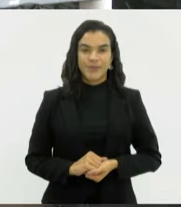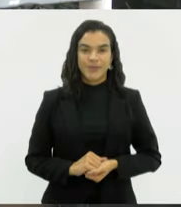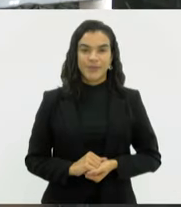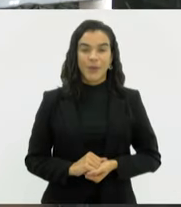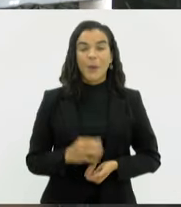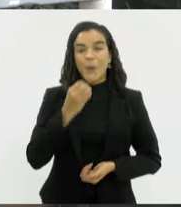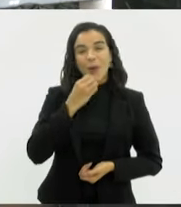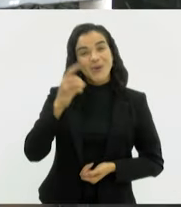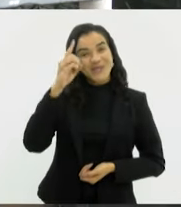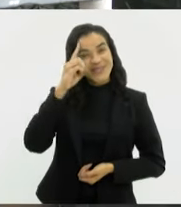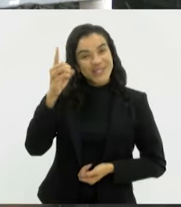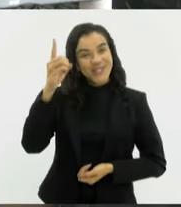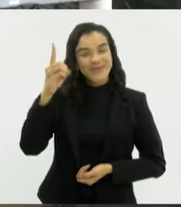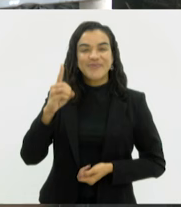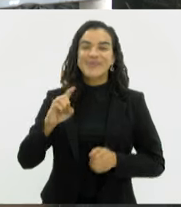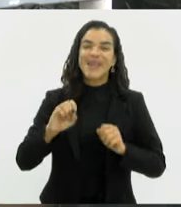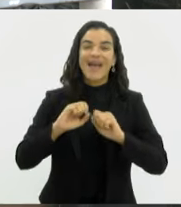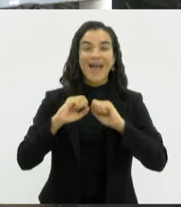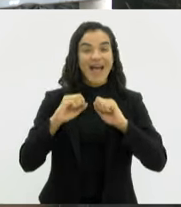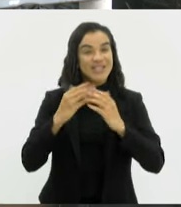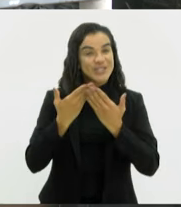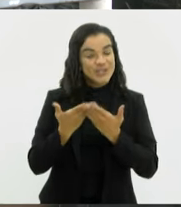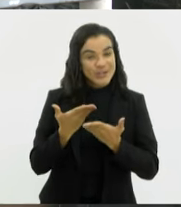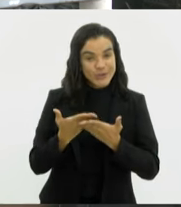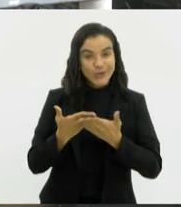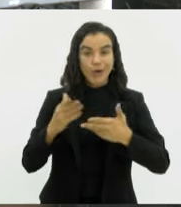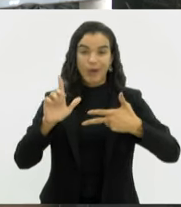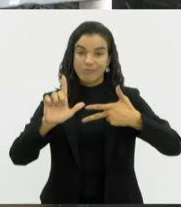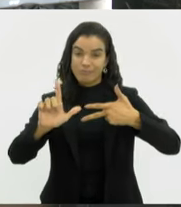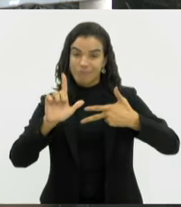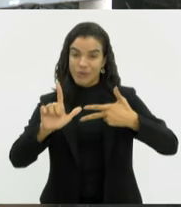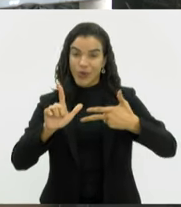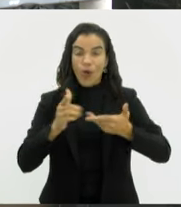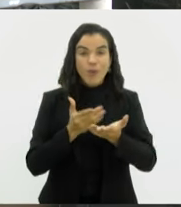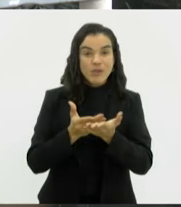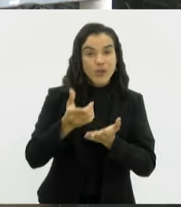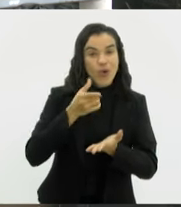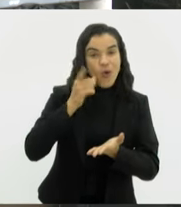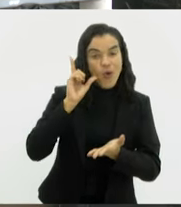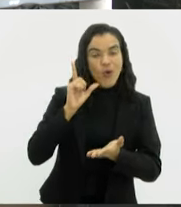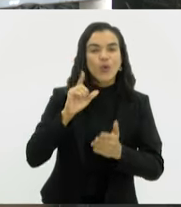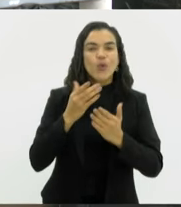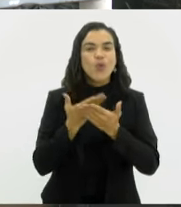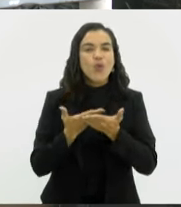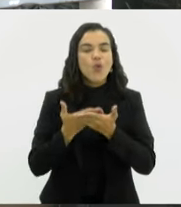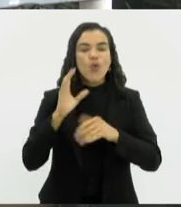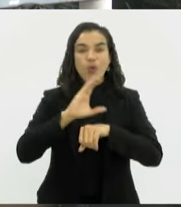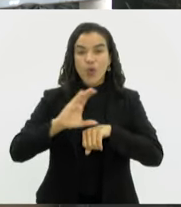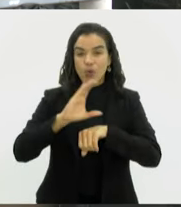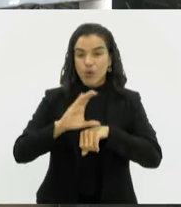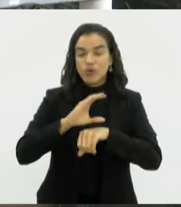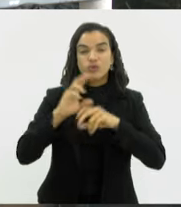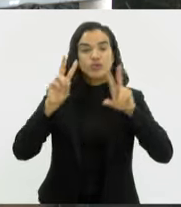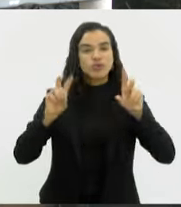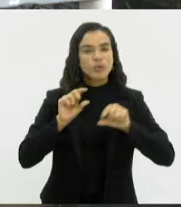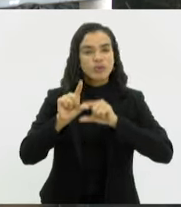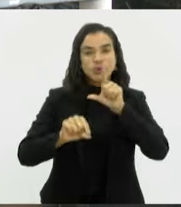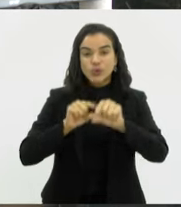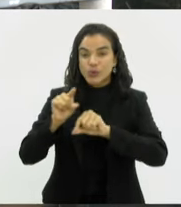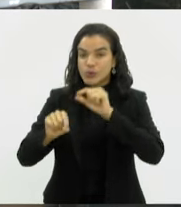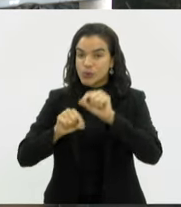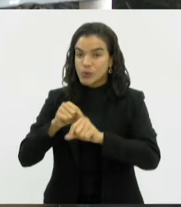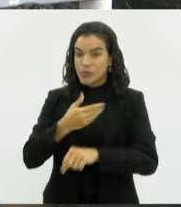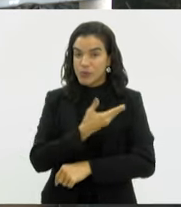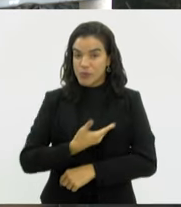Bom Dia! A Escola do Legislativo iniciou ontem o curso Controle Democrático sobre as escolhas públicas. A